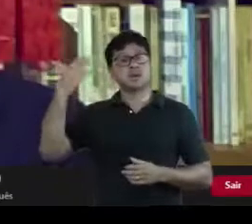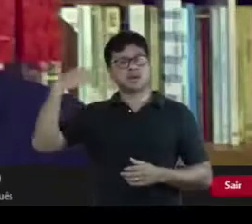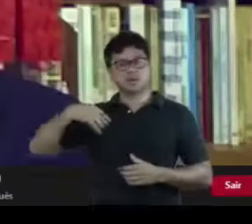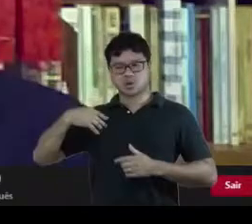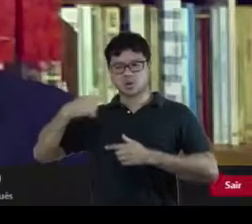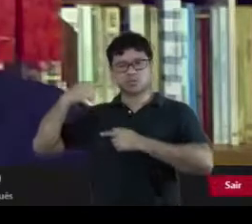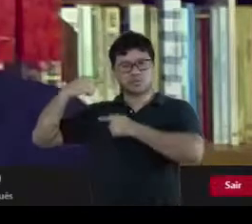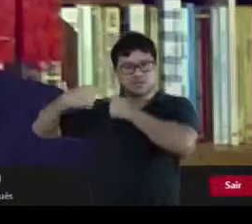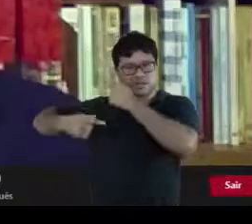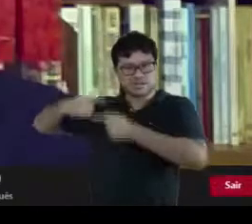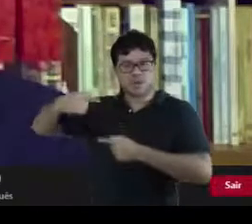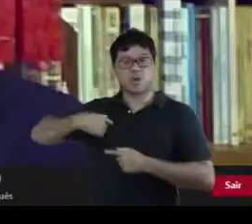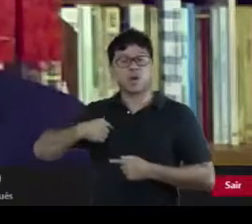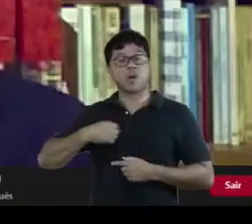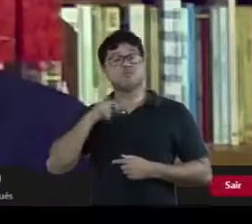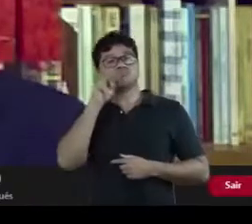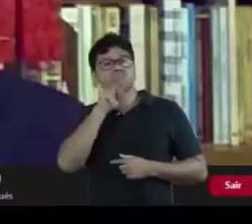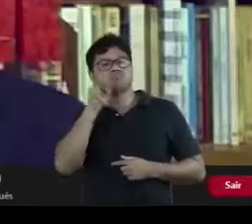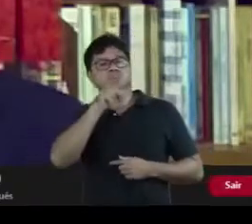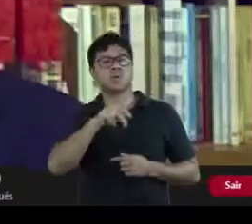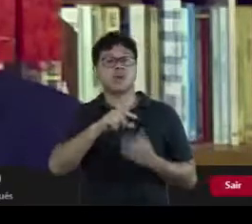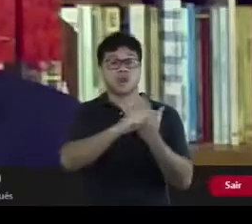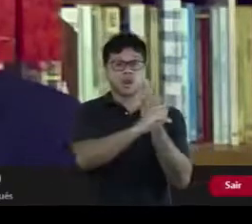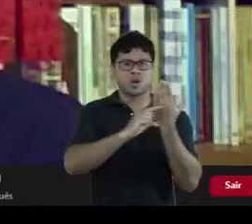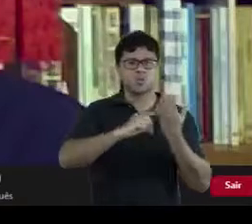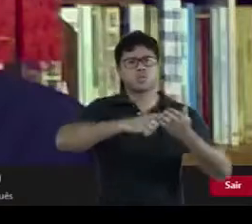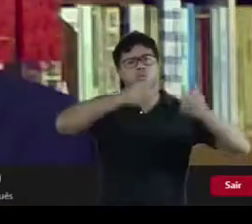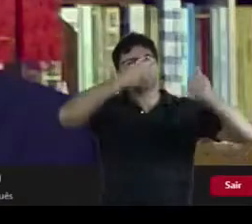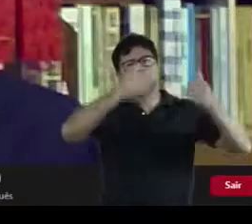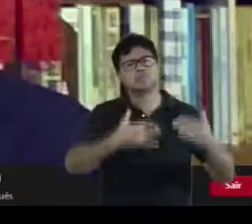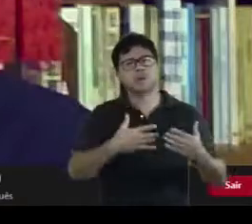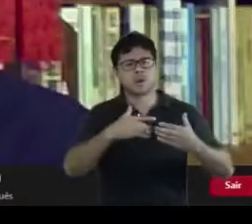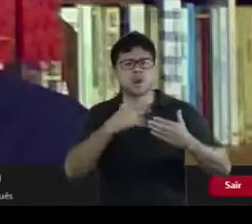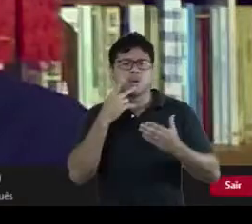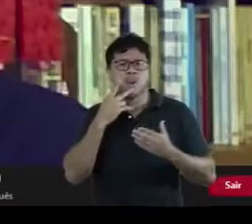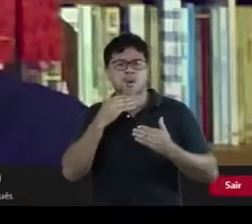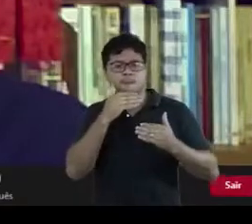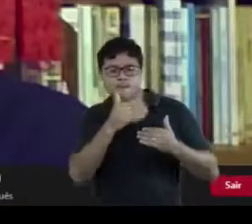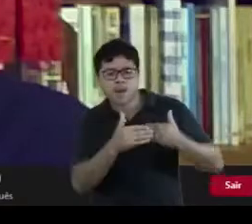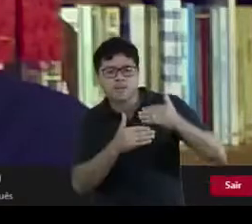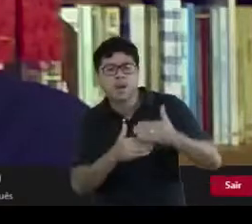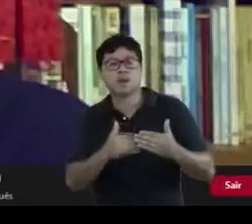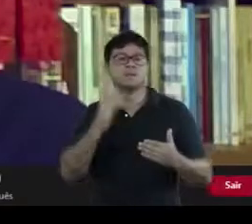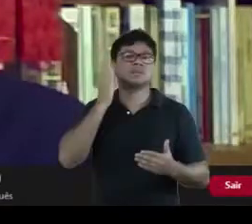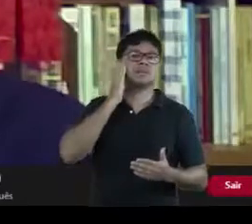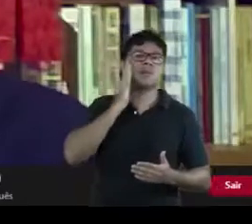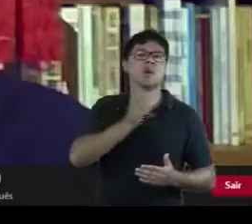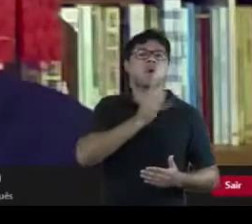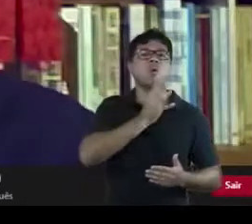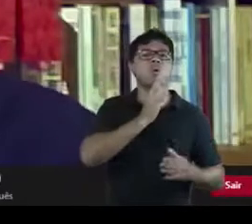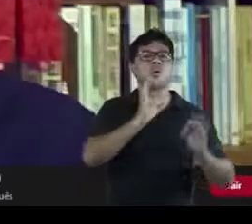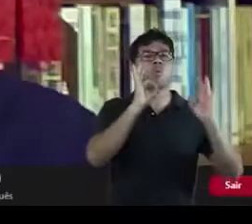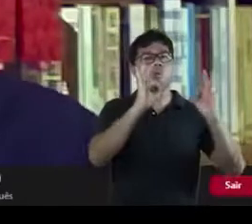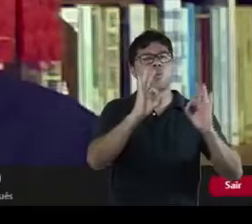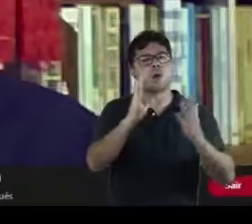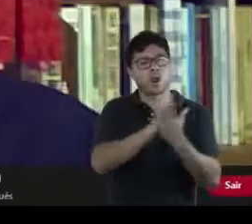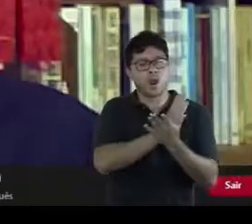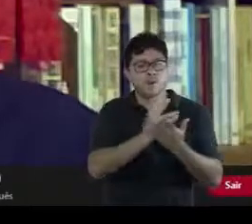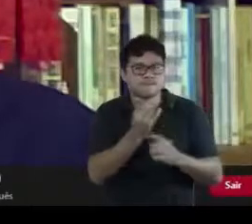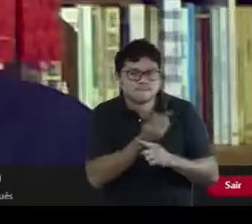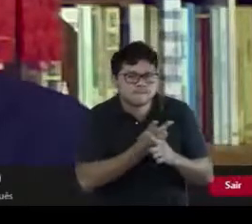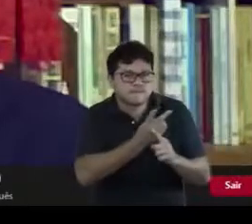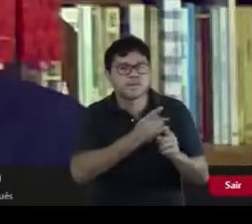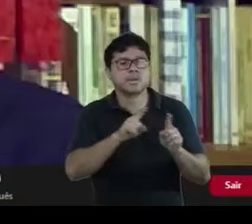geração, o autor sublinhava a existência de um procedimento comum entre os saberes ordinários de caçadores,